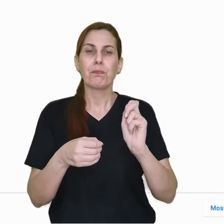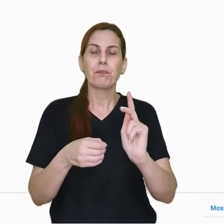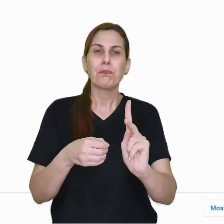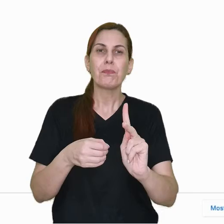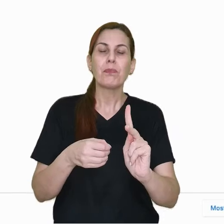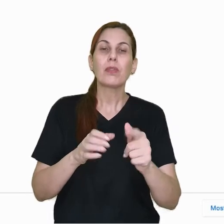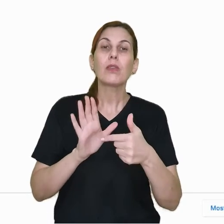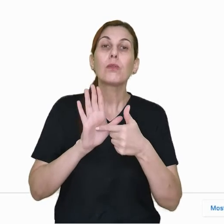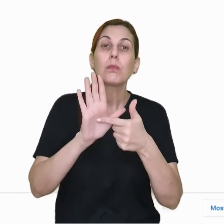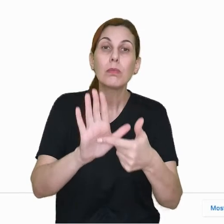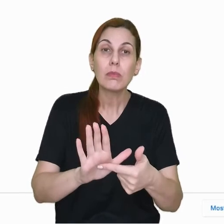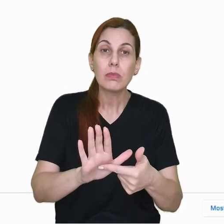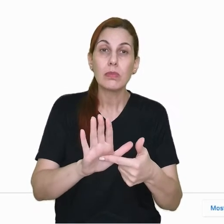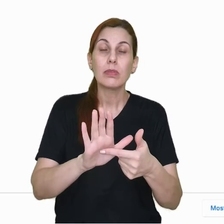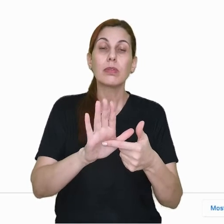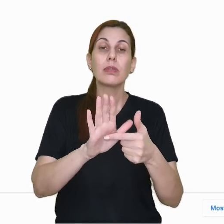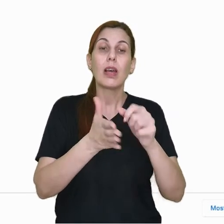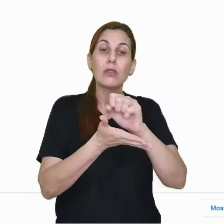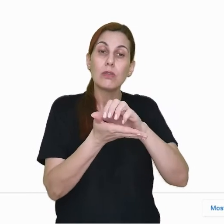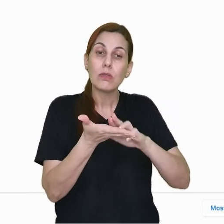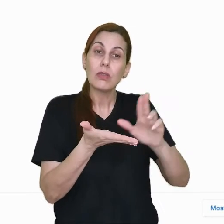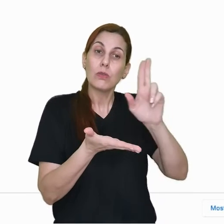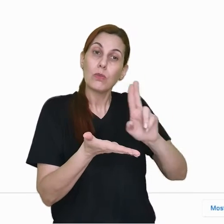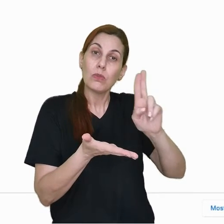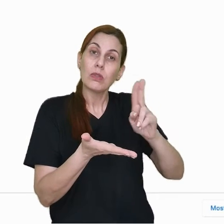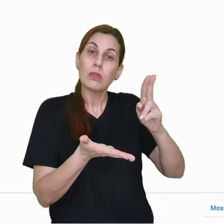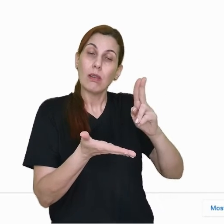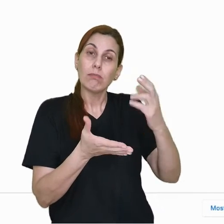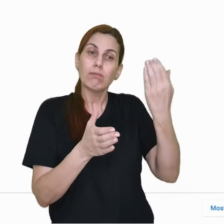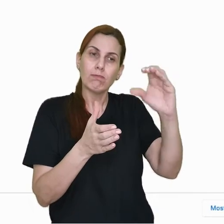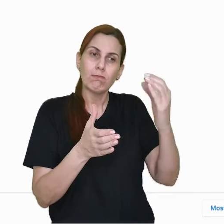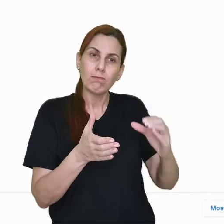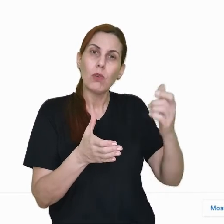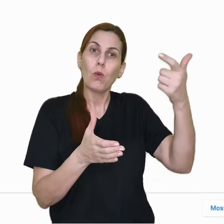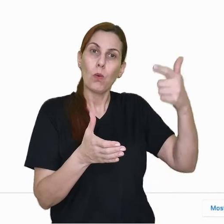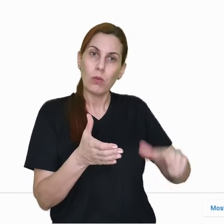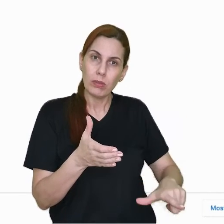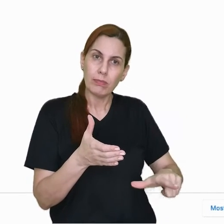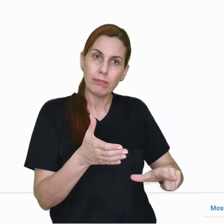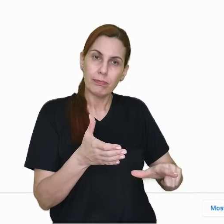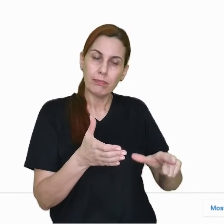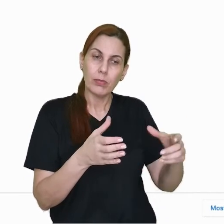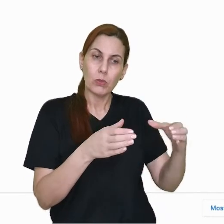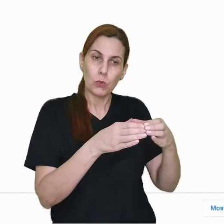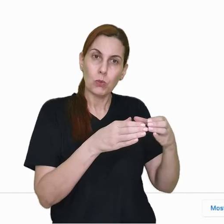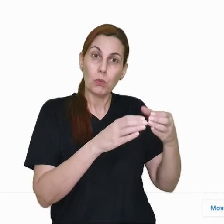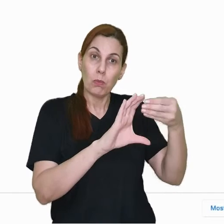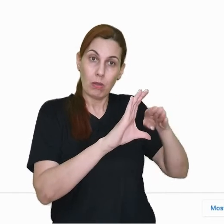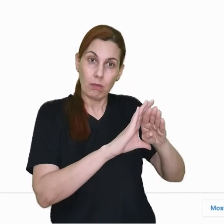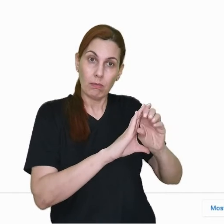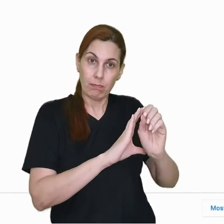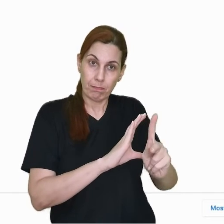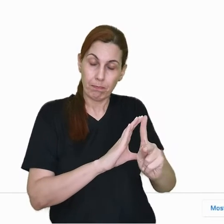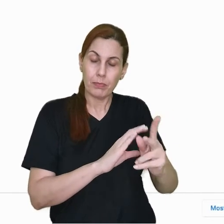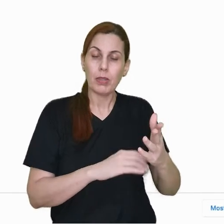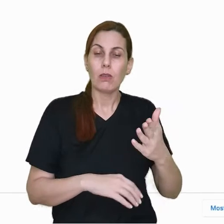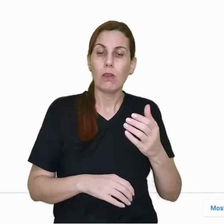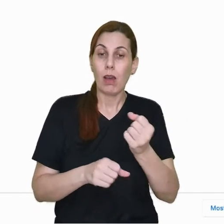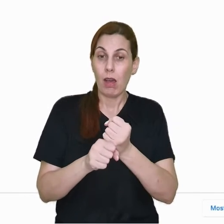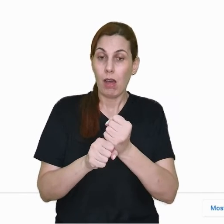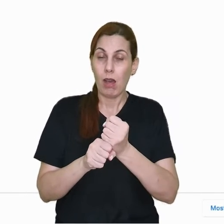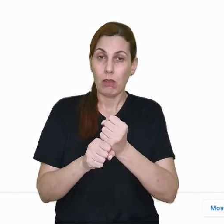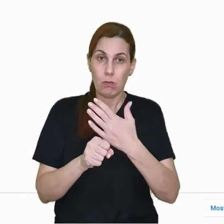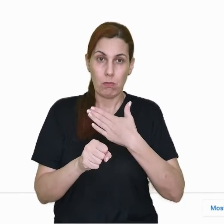agora eu vou mostrar como é que a gente pode reutilizar uma postagem dessa turma que foi arquivada. Vou pegar aqui a minha turma desse ano de